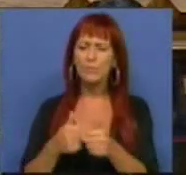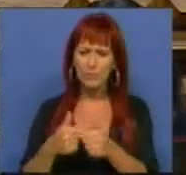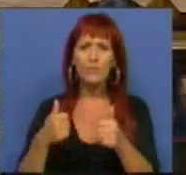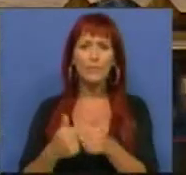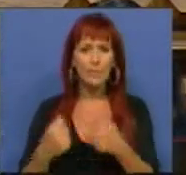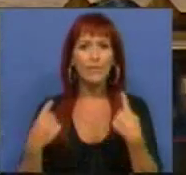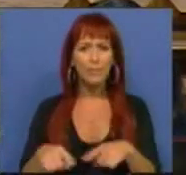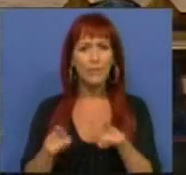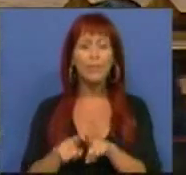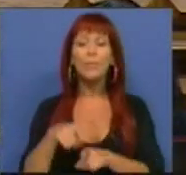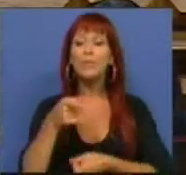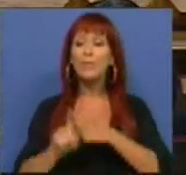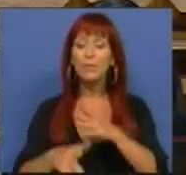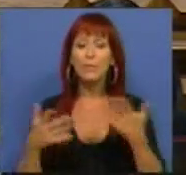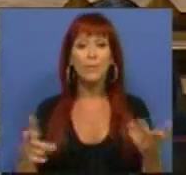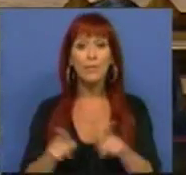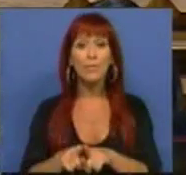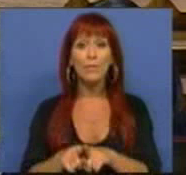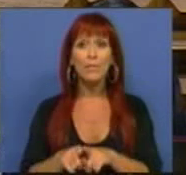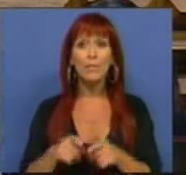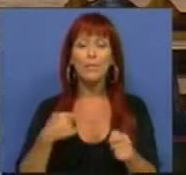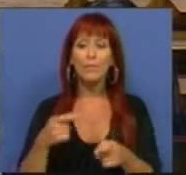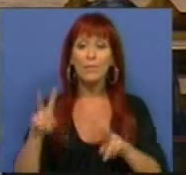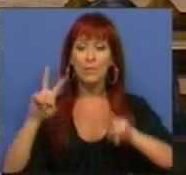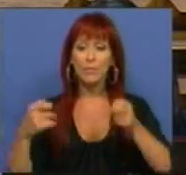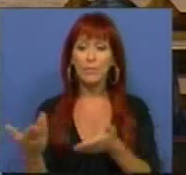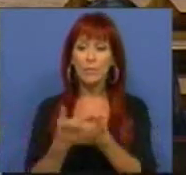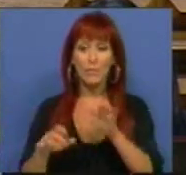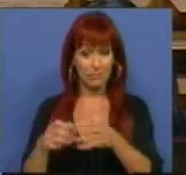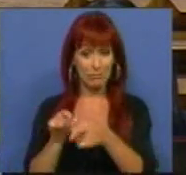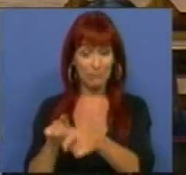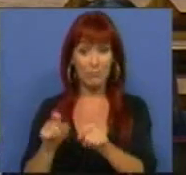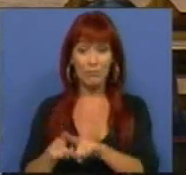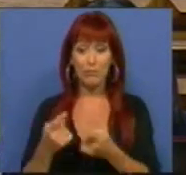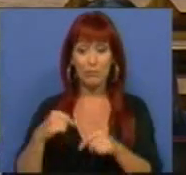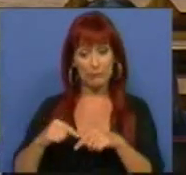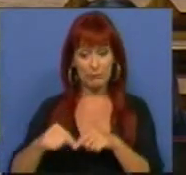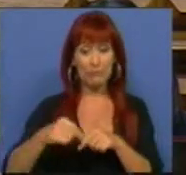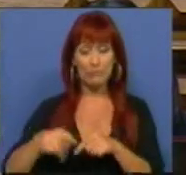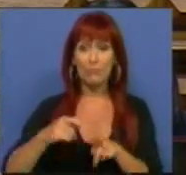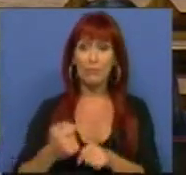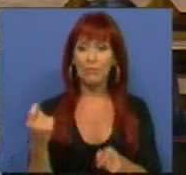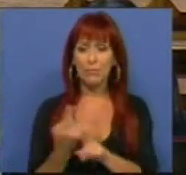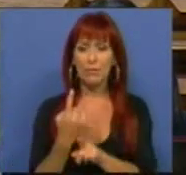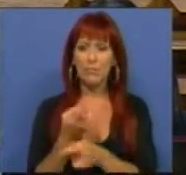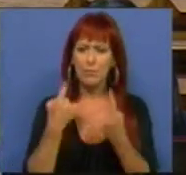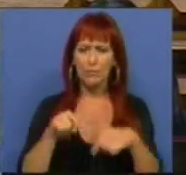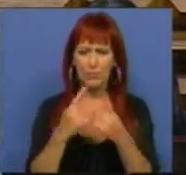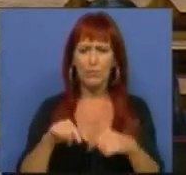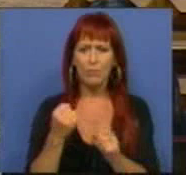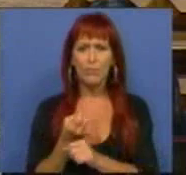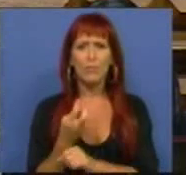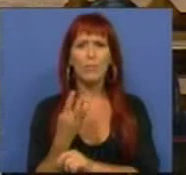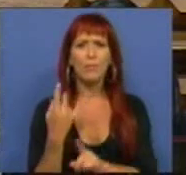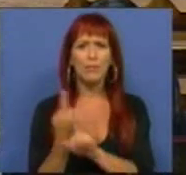e sobre a qual a Comissão de Assuntos Económicos tem, nesta sessão legislativa, tido várias reuniões.